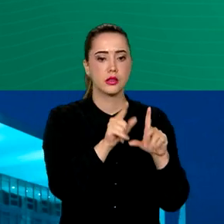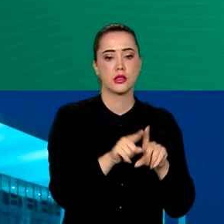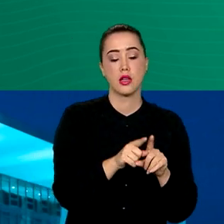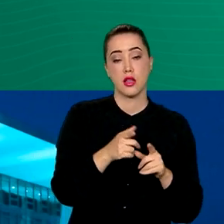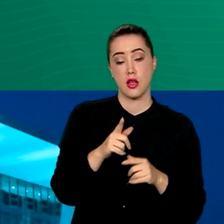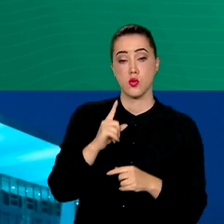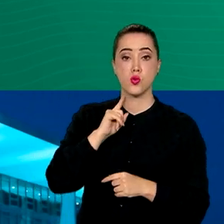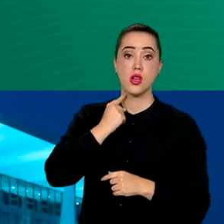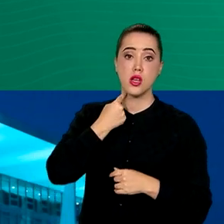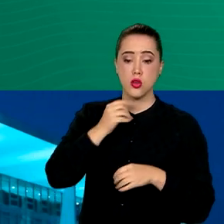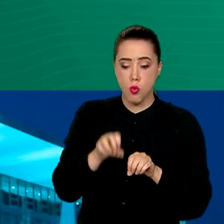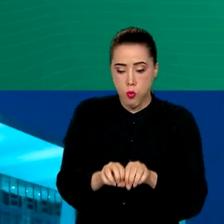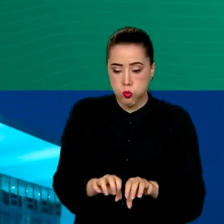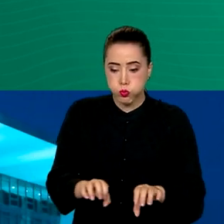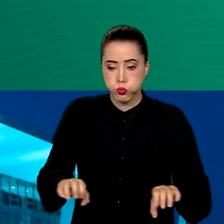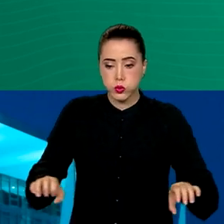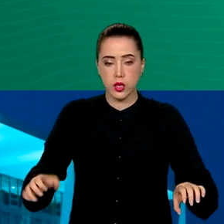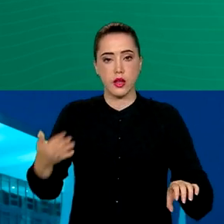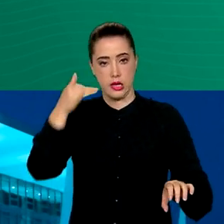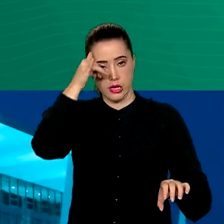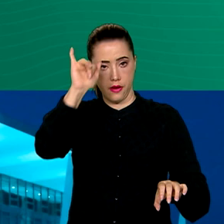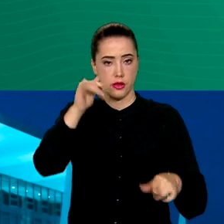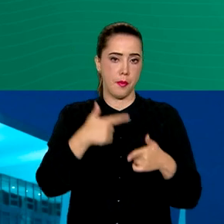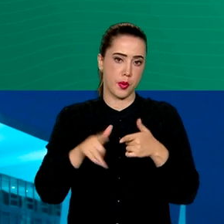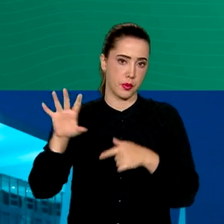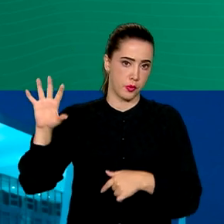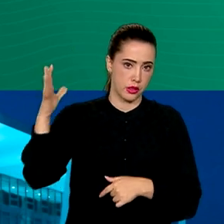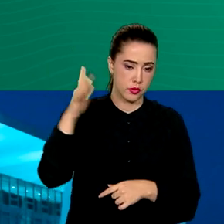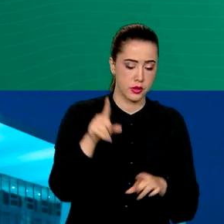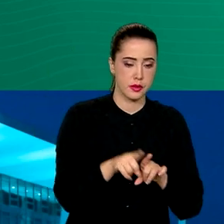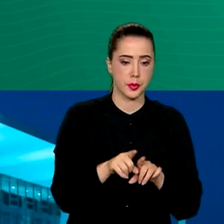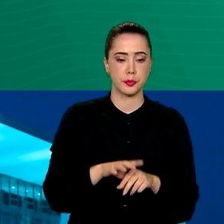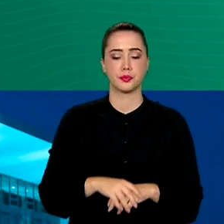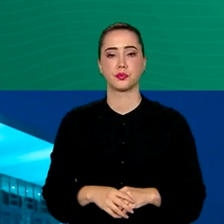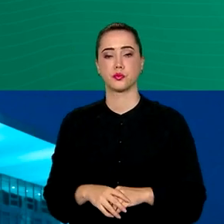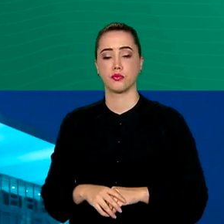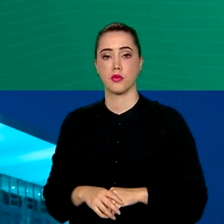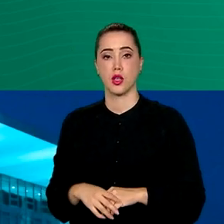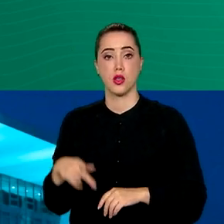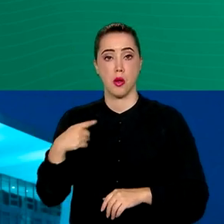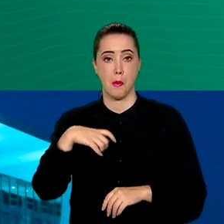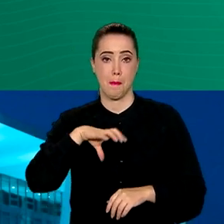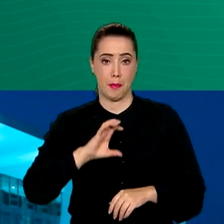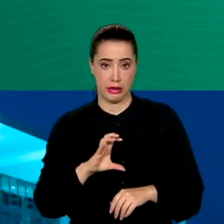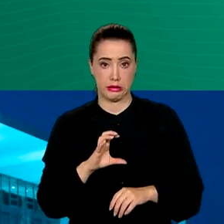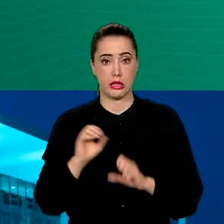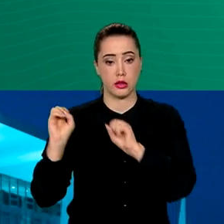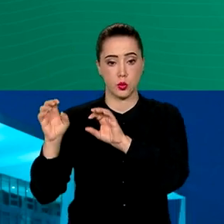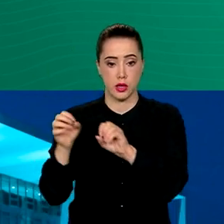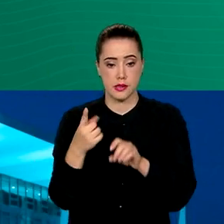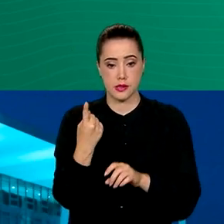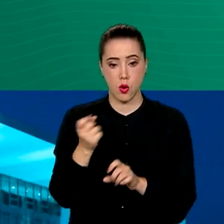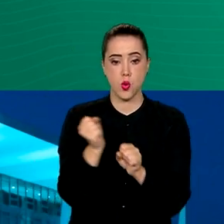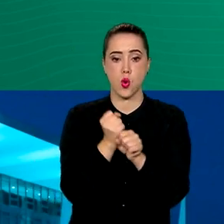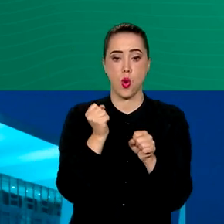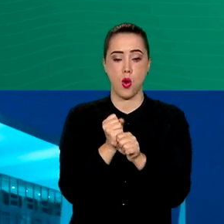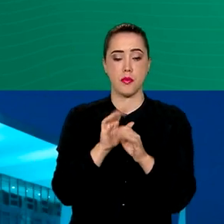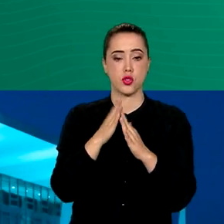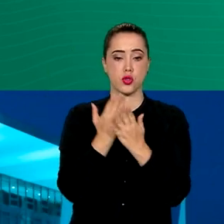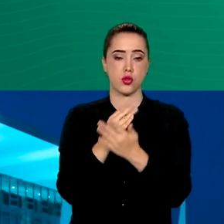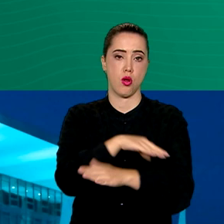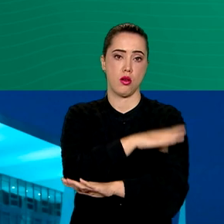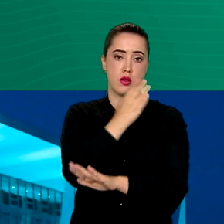e prevenção a desastres naturais. Já no eixo Educação serão priorizadas obras de escolas em tempo integral,